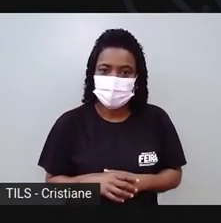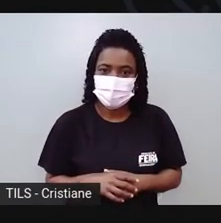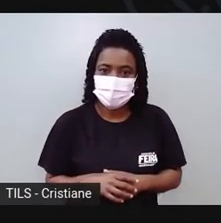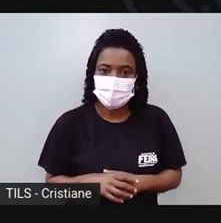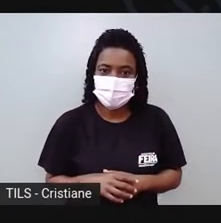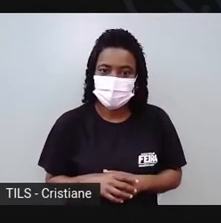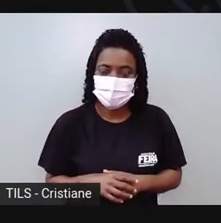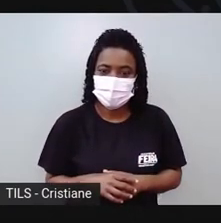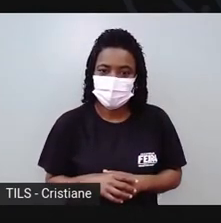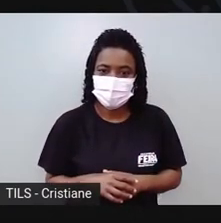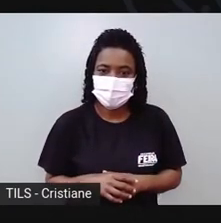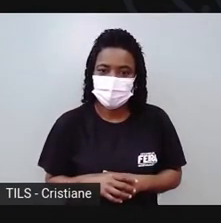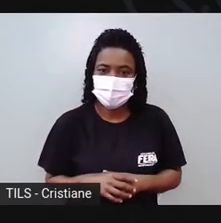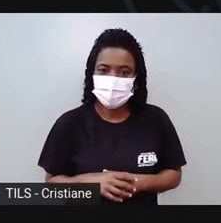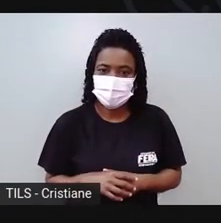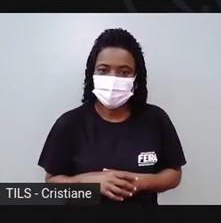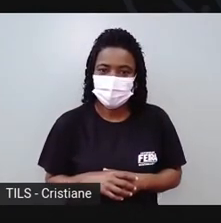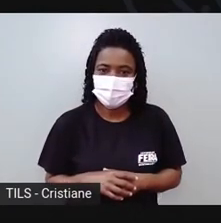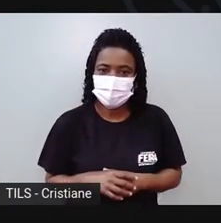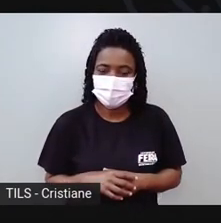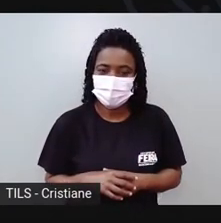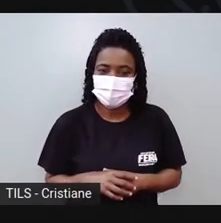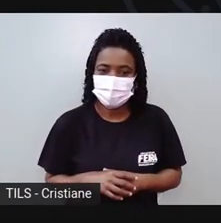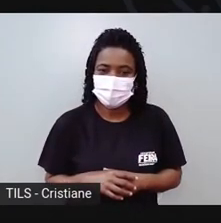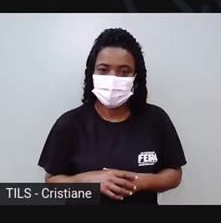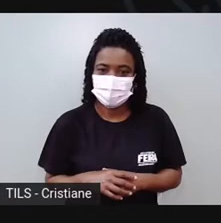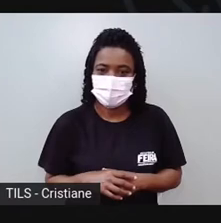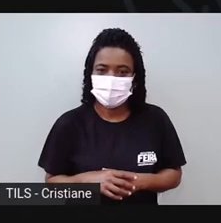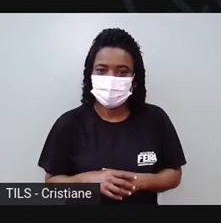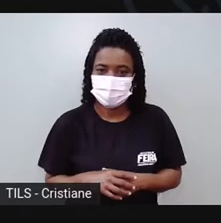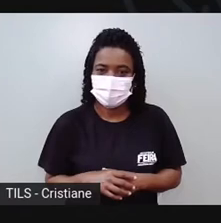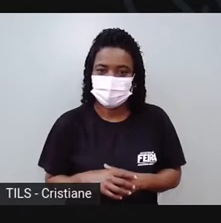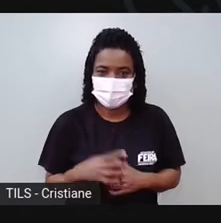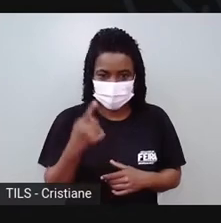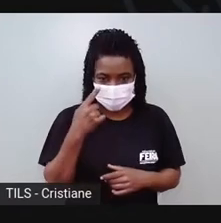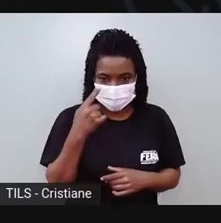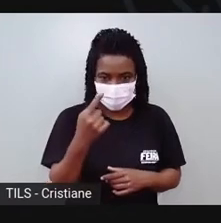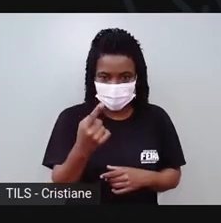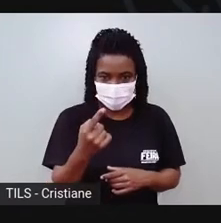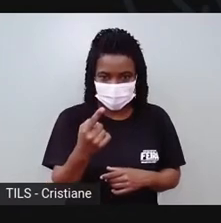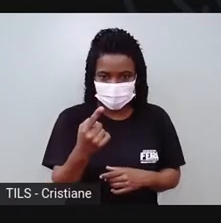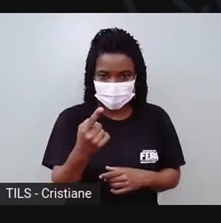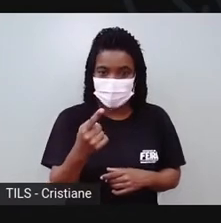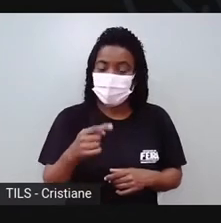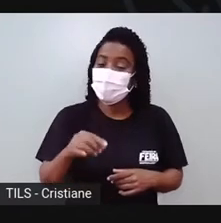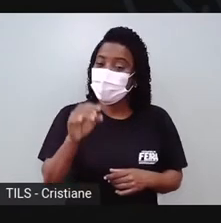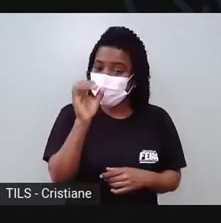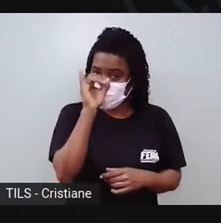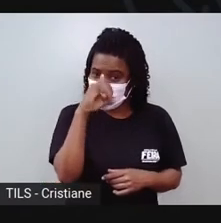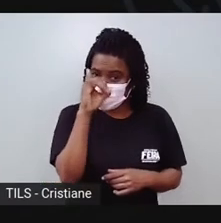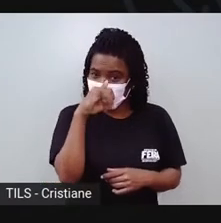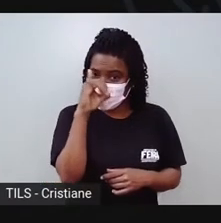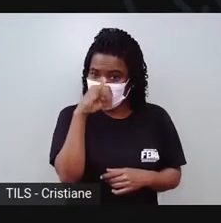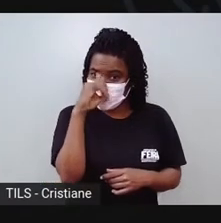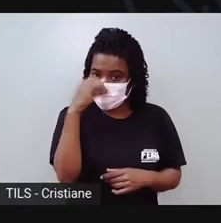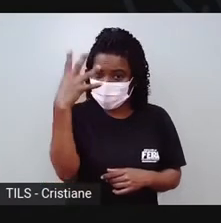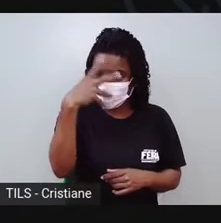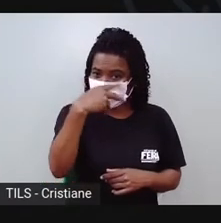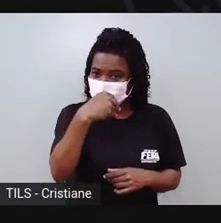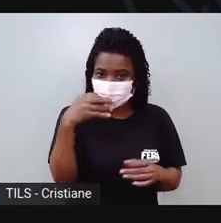empurra e pronto. Tá feito o nosso porquinho bonitinho.